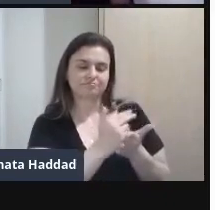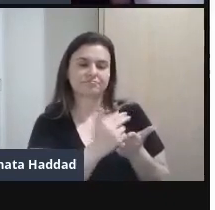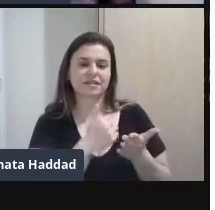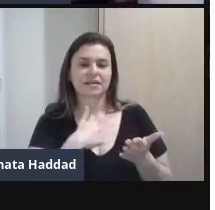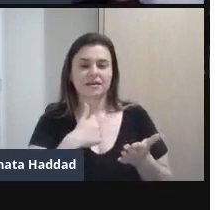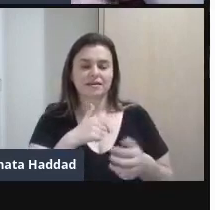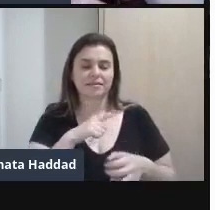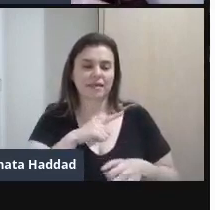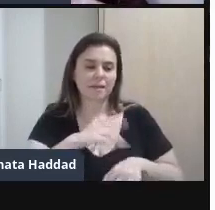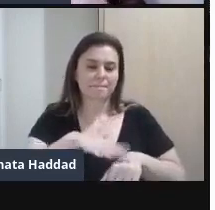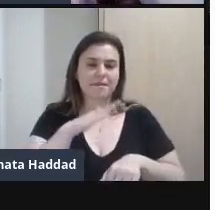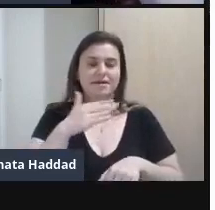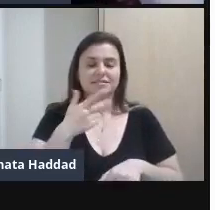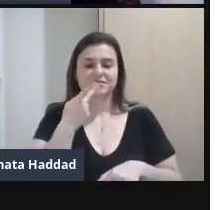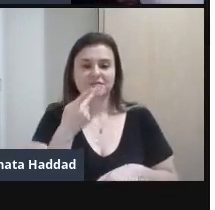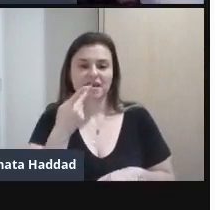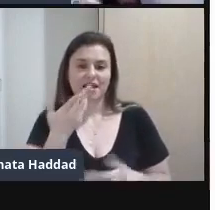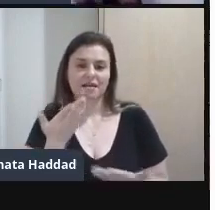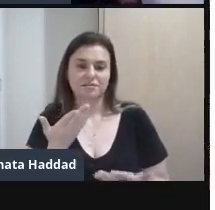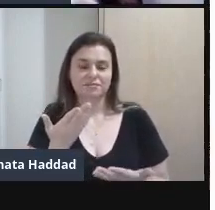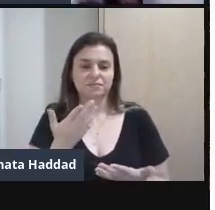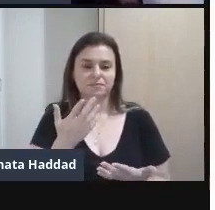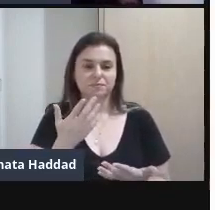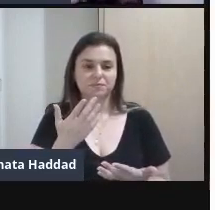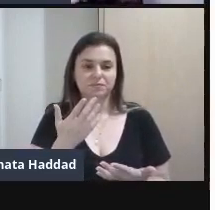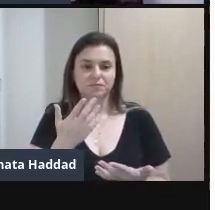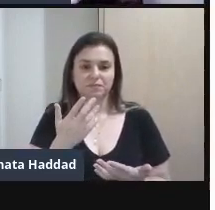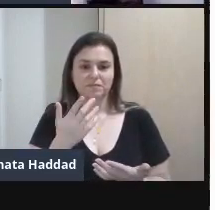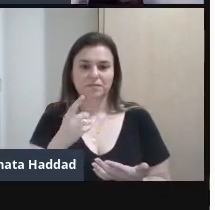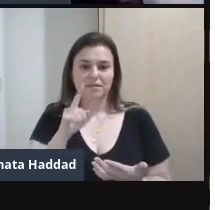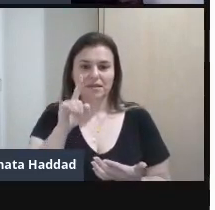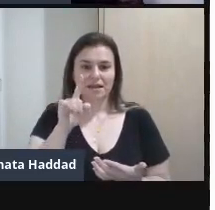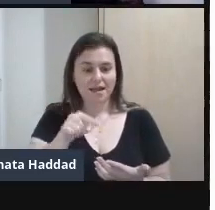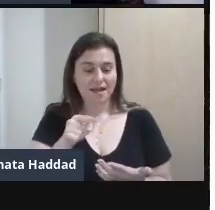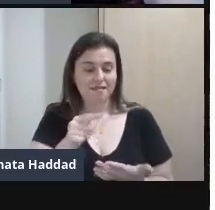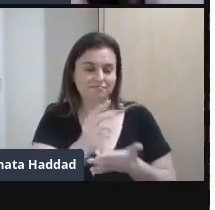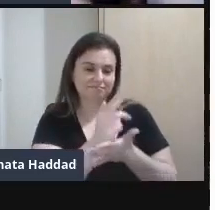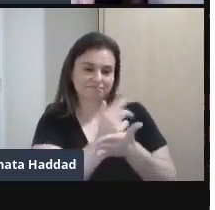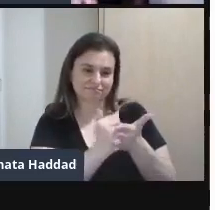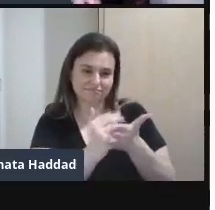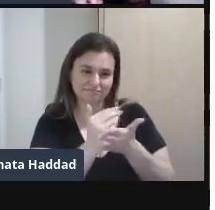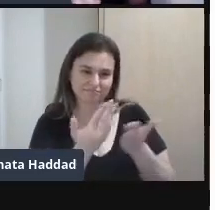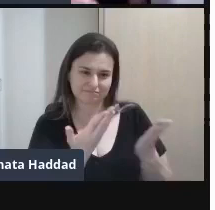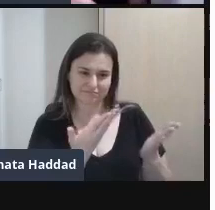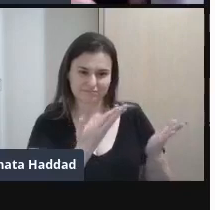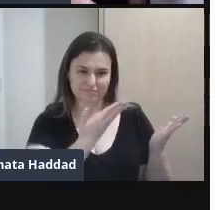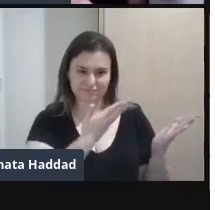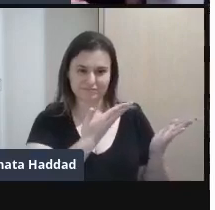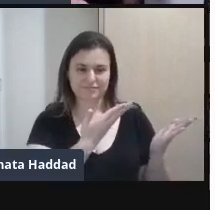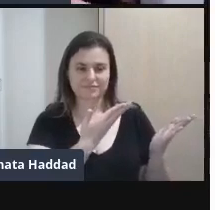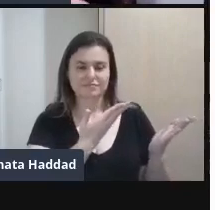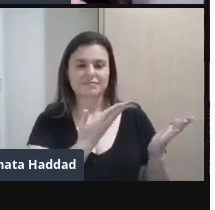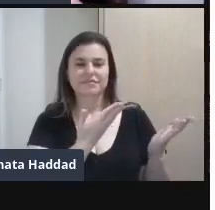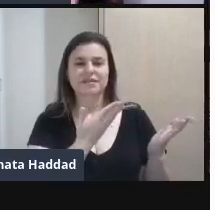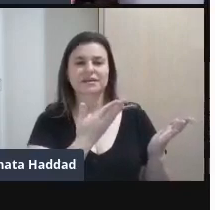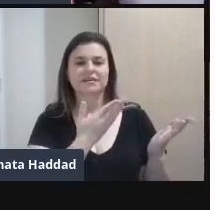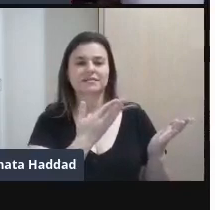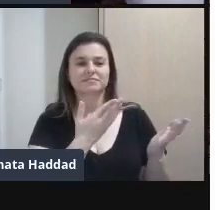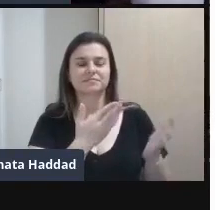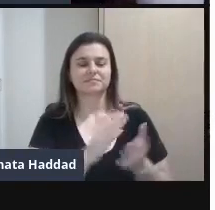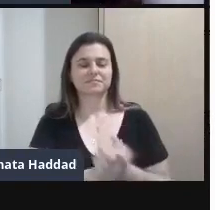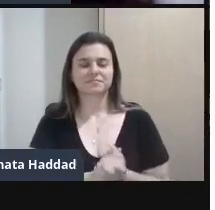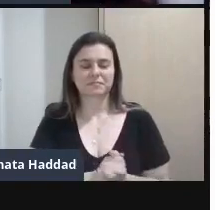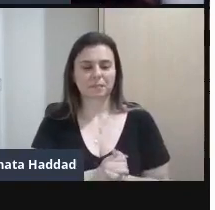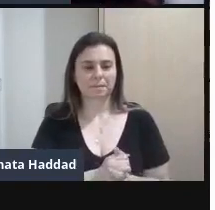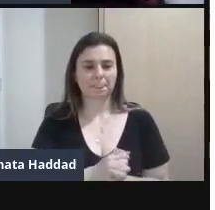faladas É justamente Essa mão de obra Completamente explorada Por isso que a